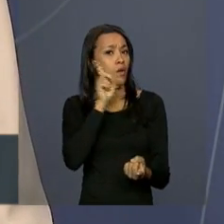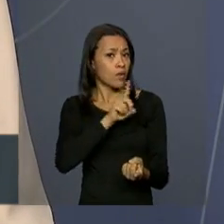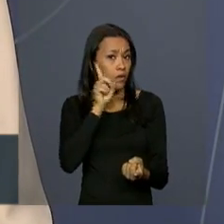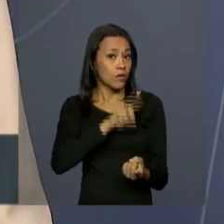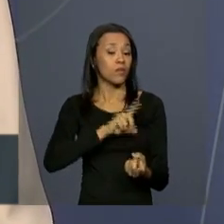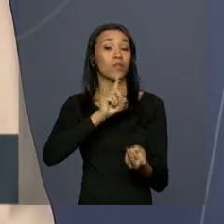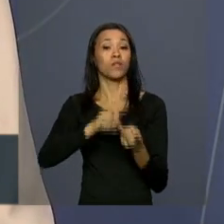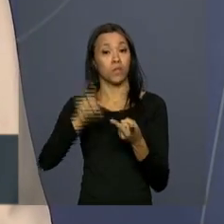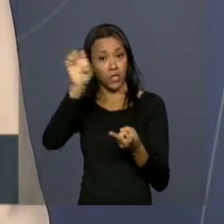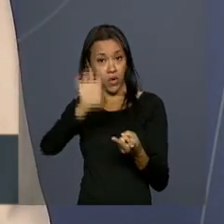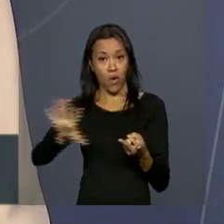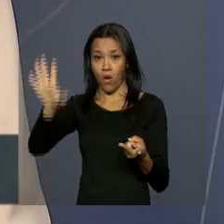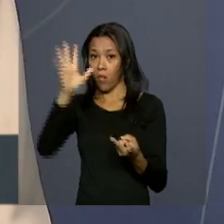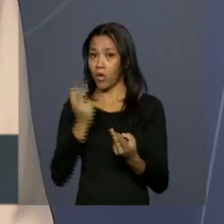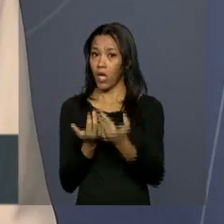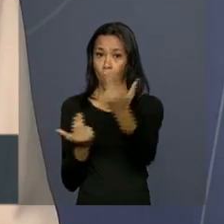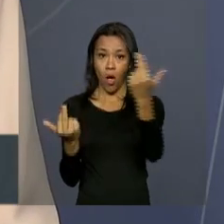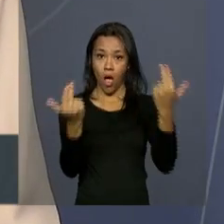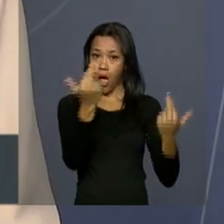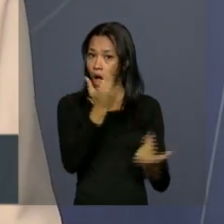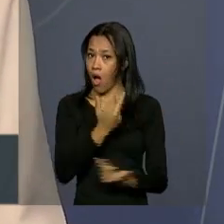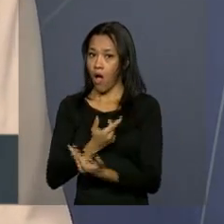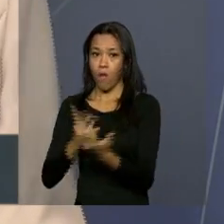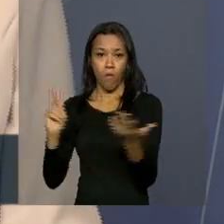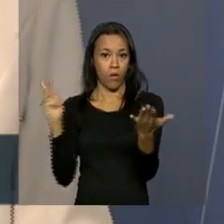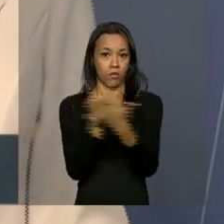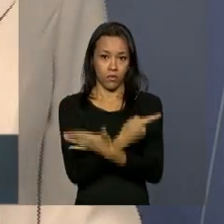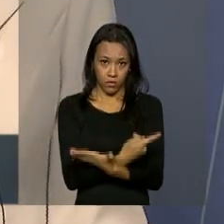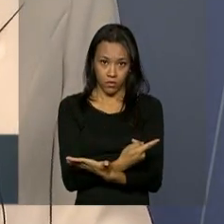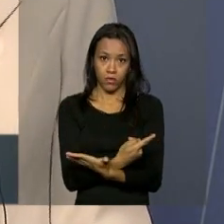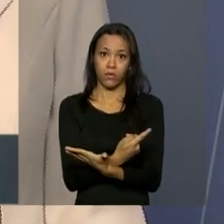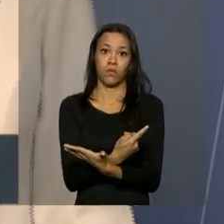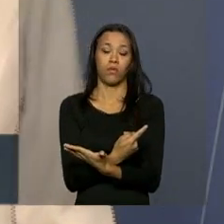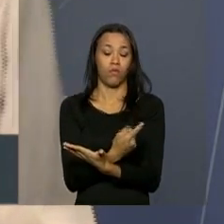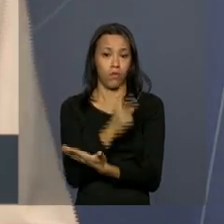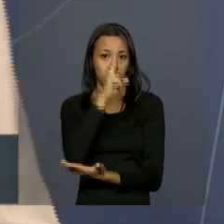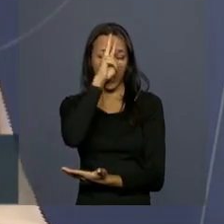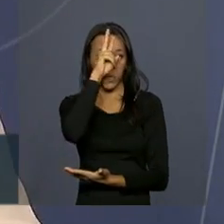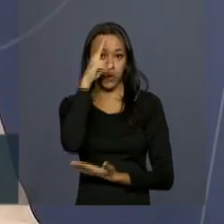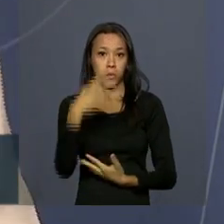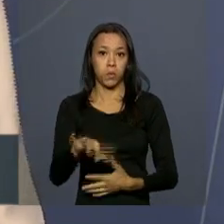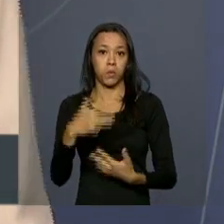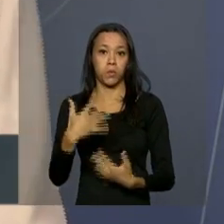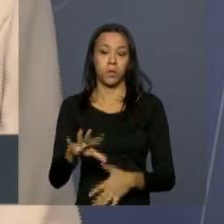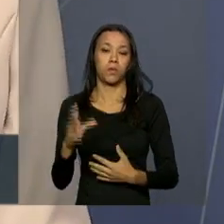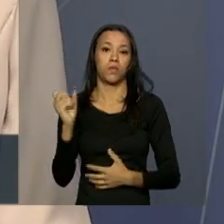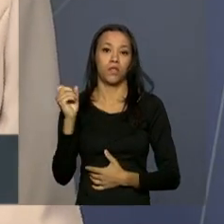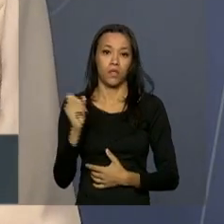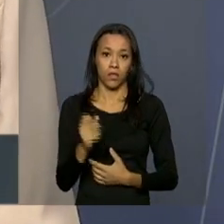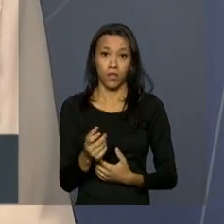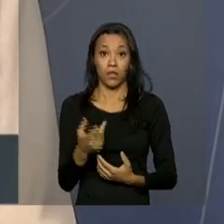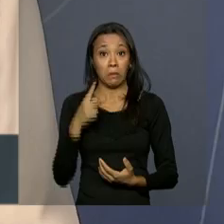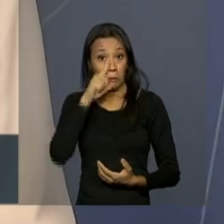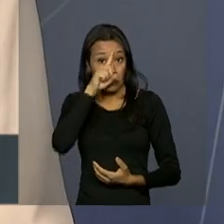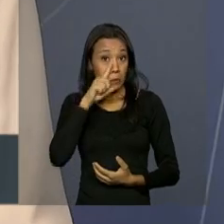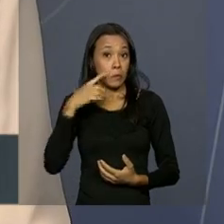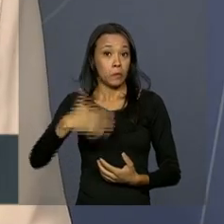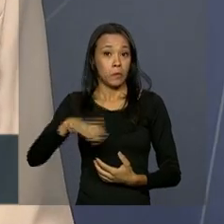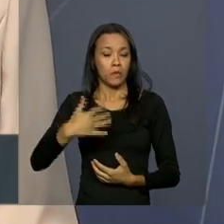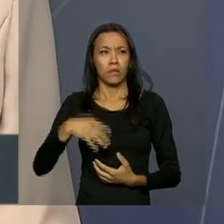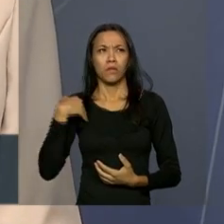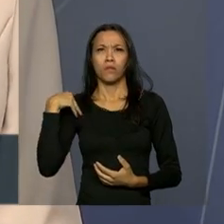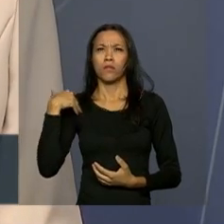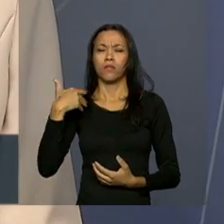grave crise de proporções bastante fortes e profundas, talvez a maior crise desde